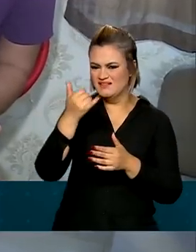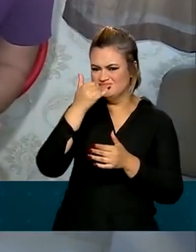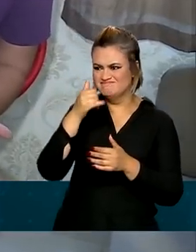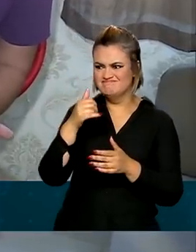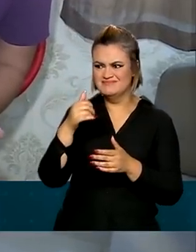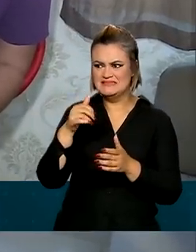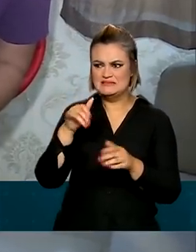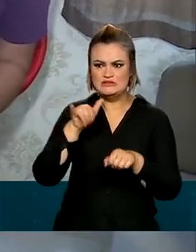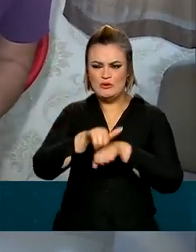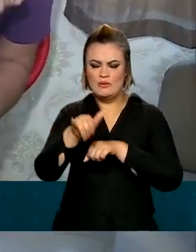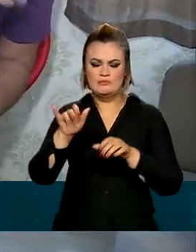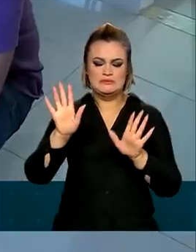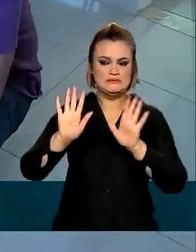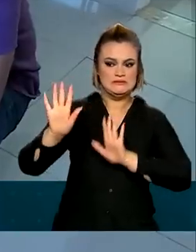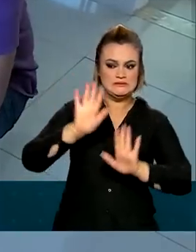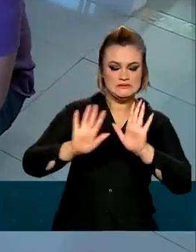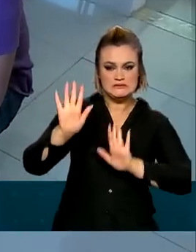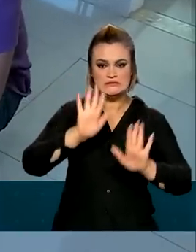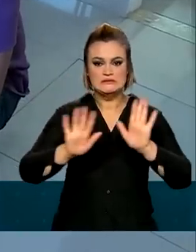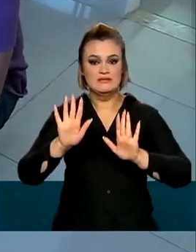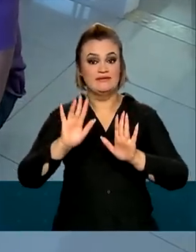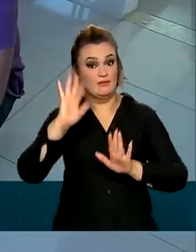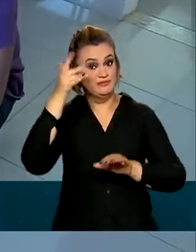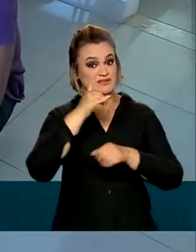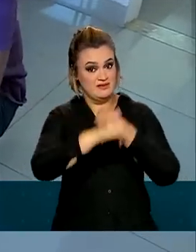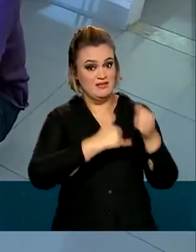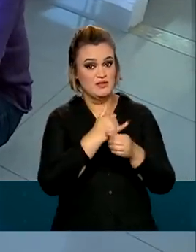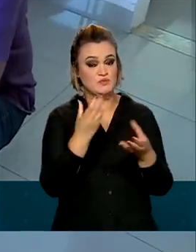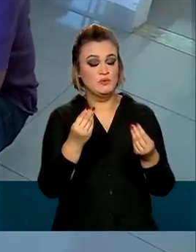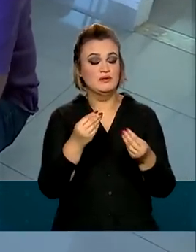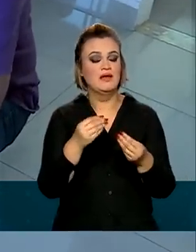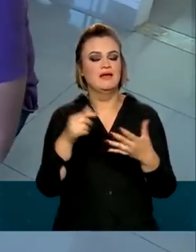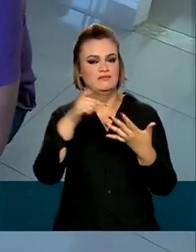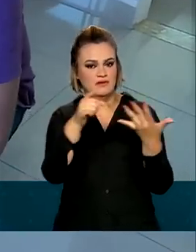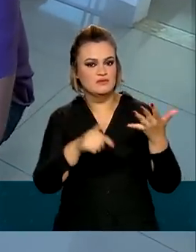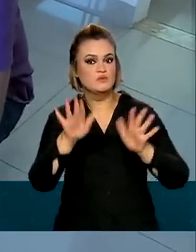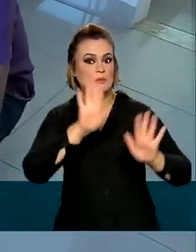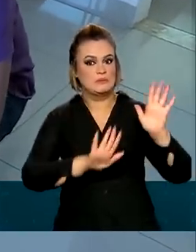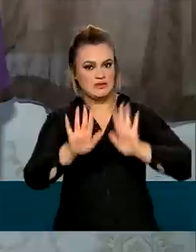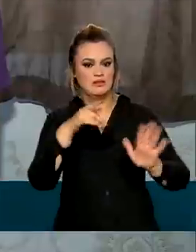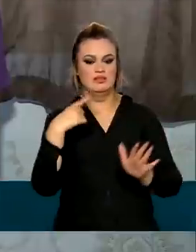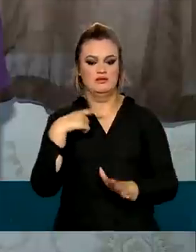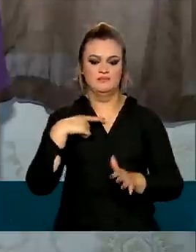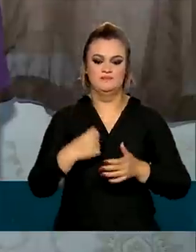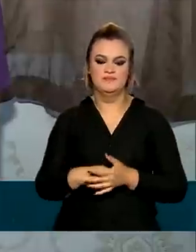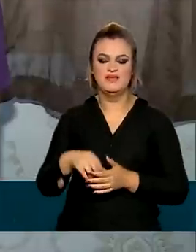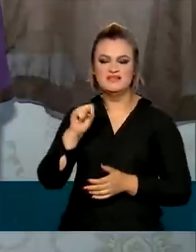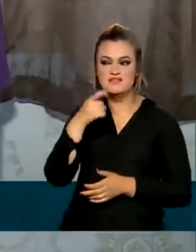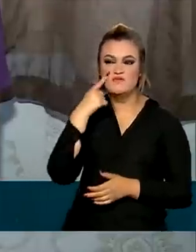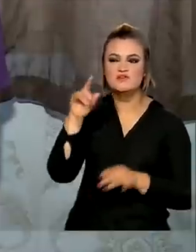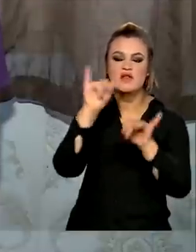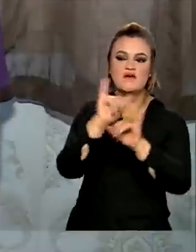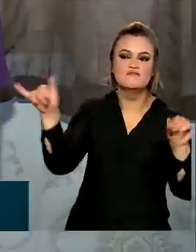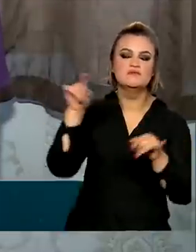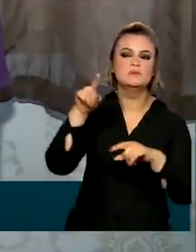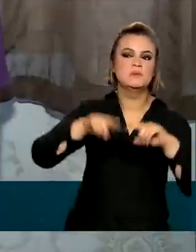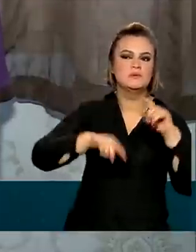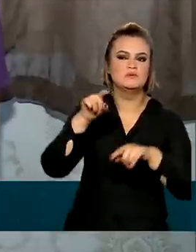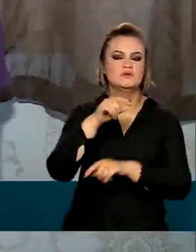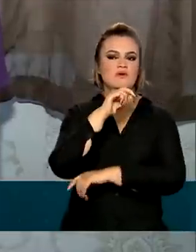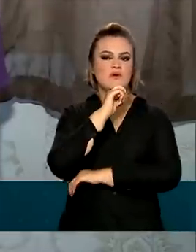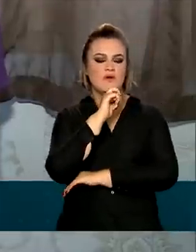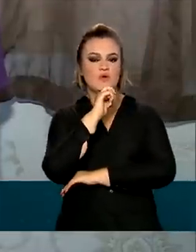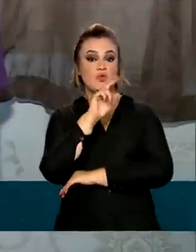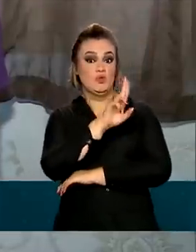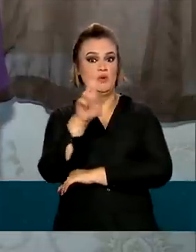golpes, cada vez mais comuns no ambiente online, ele toma uma série de cuidados. Se eu vejo uma propaganda de algum produto, mesmo que